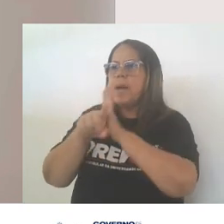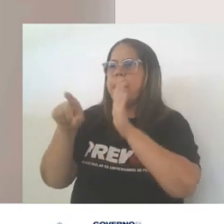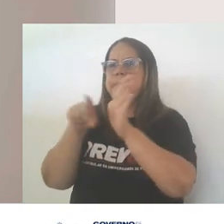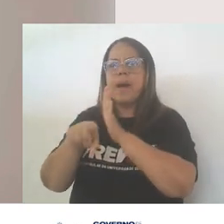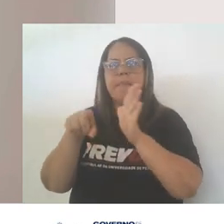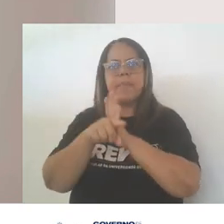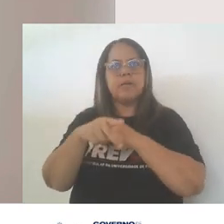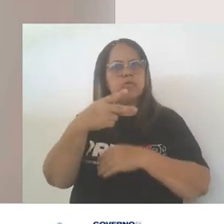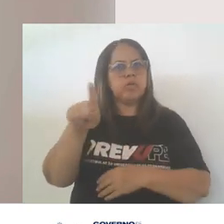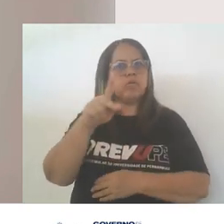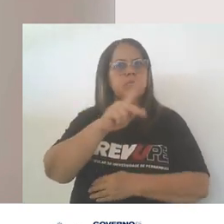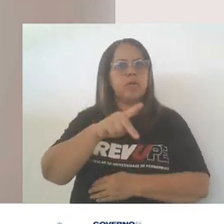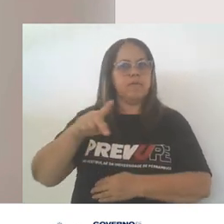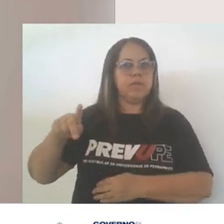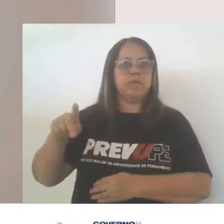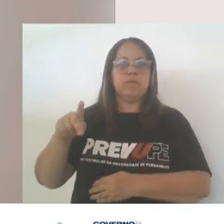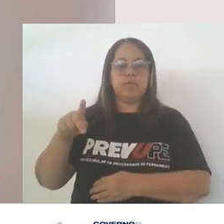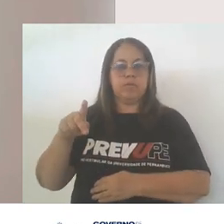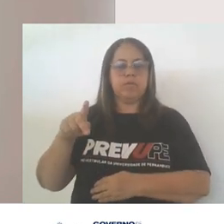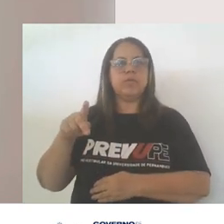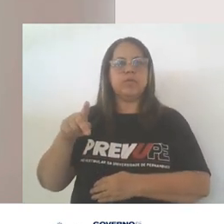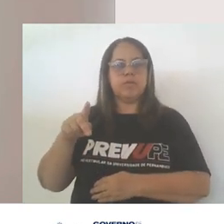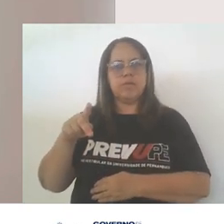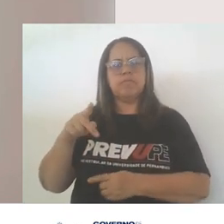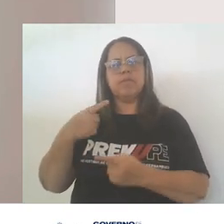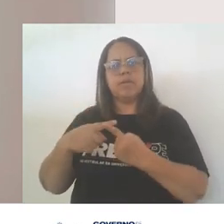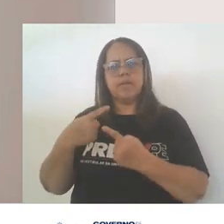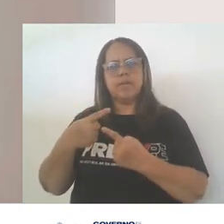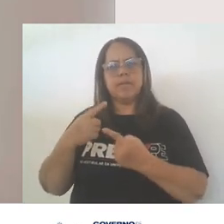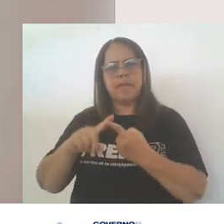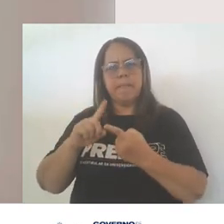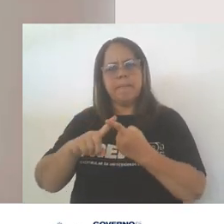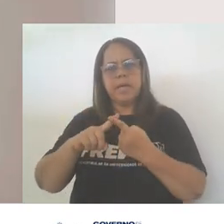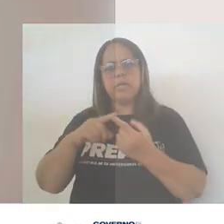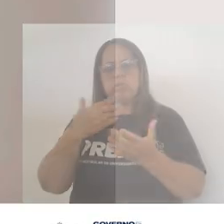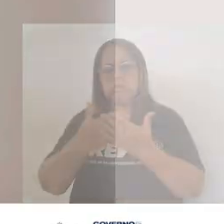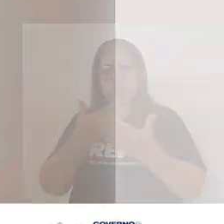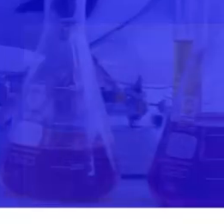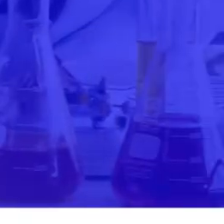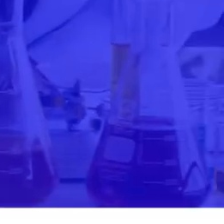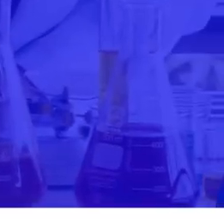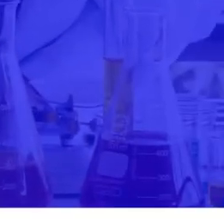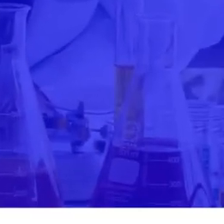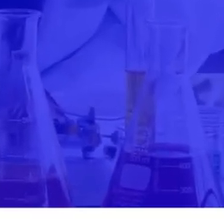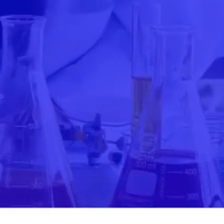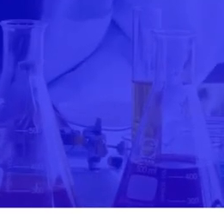dúvidas com seus professores, trabalhem com apostila, façam os exercícios.